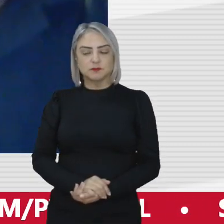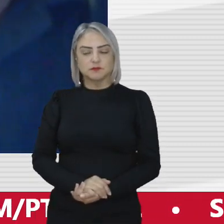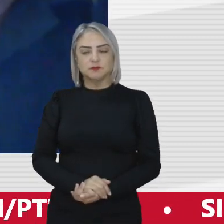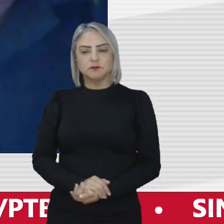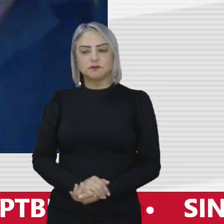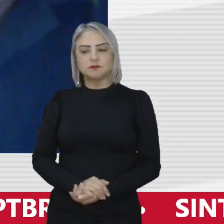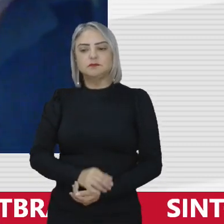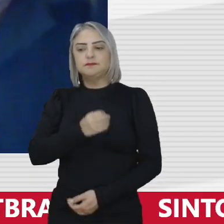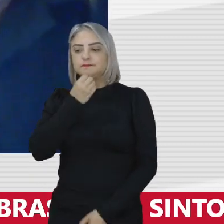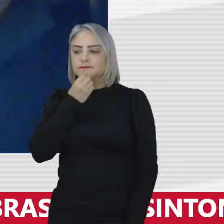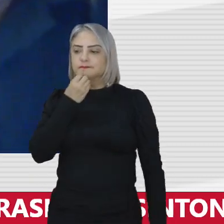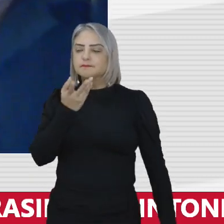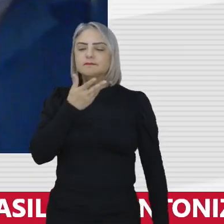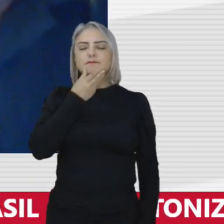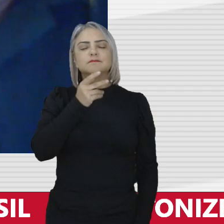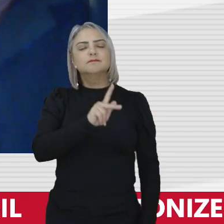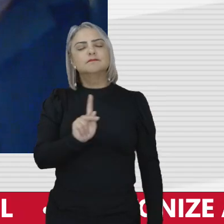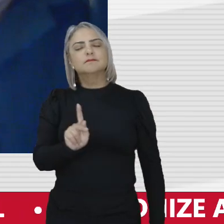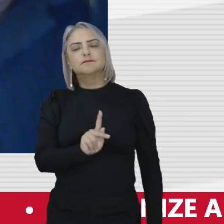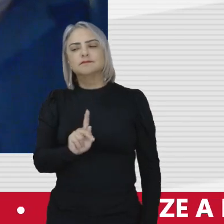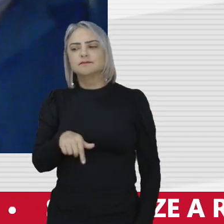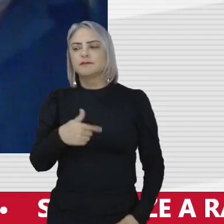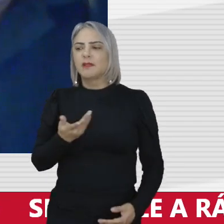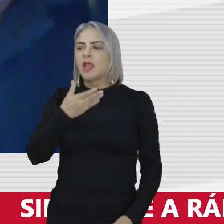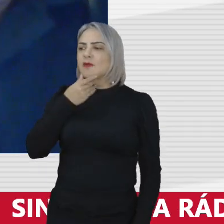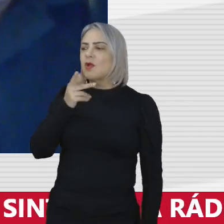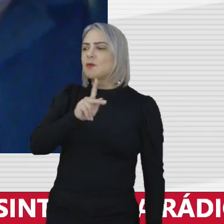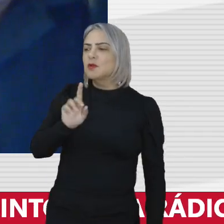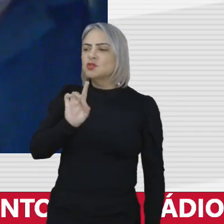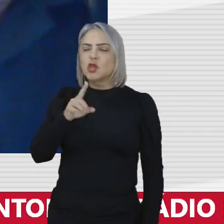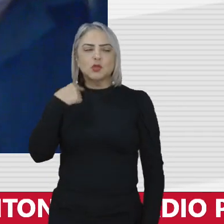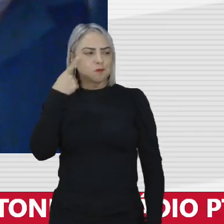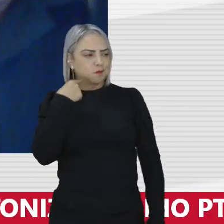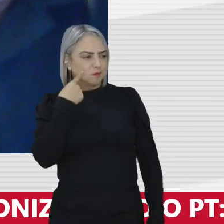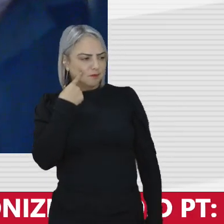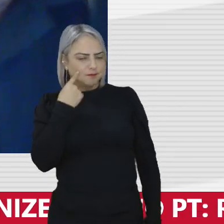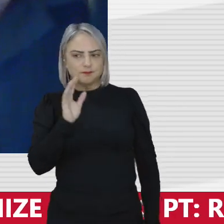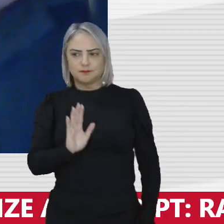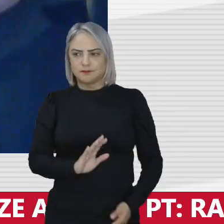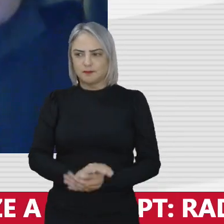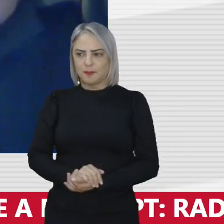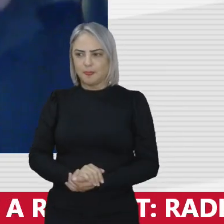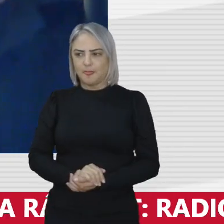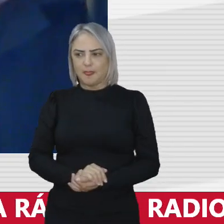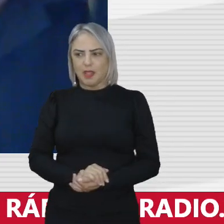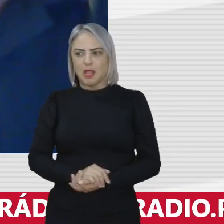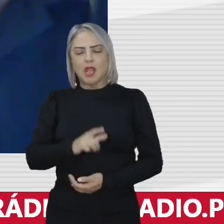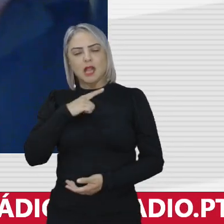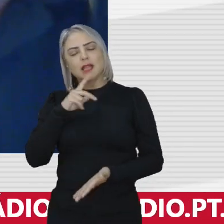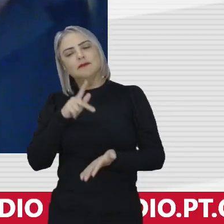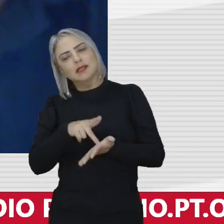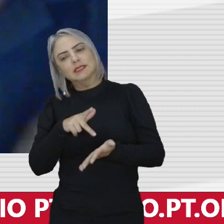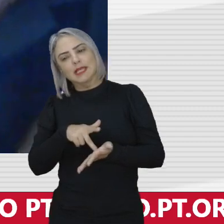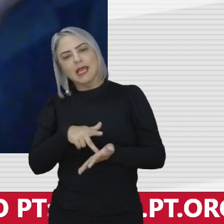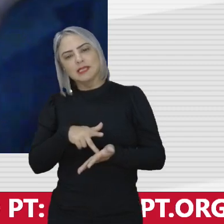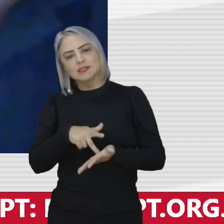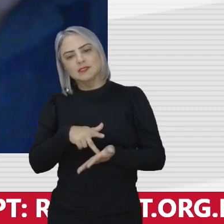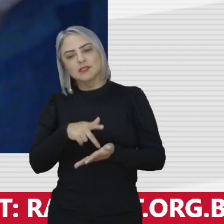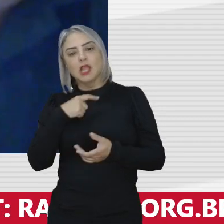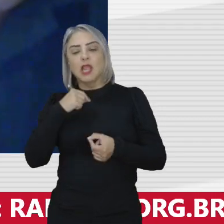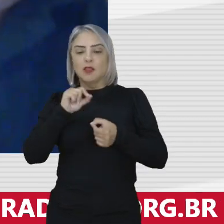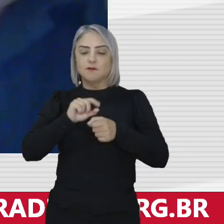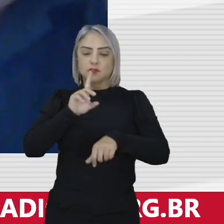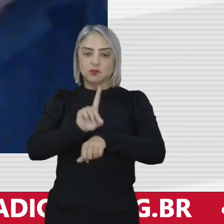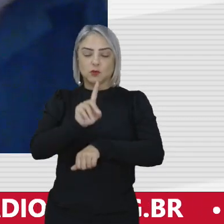muito bem professor muito bem você é professor ou você é só advogado na verdade eu fiz